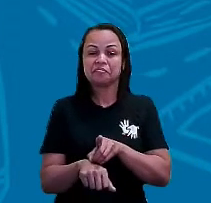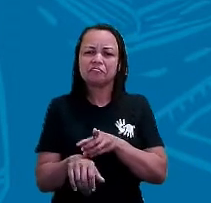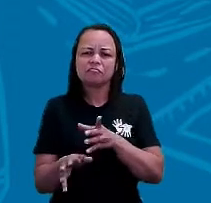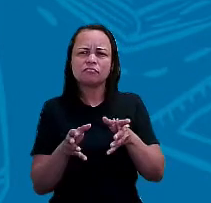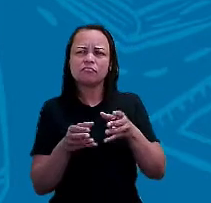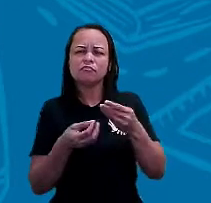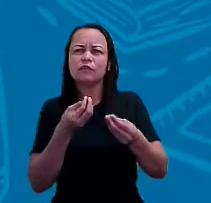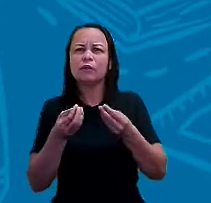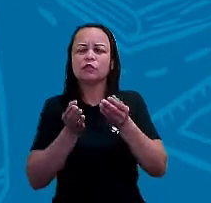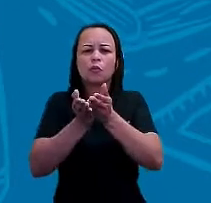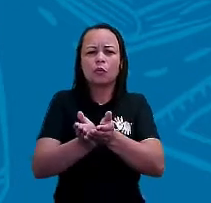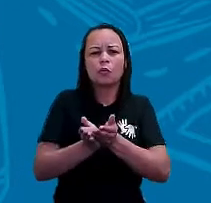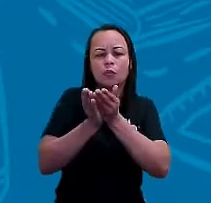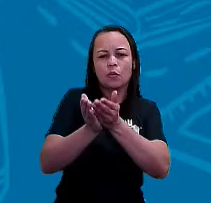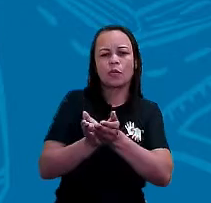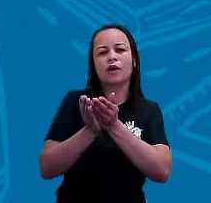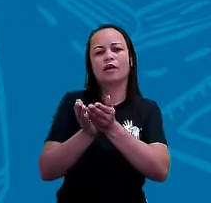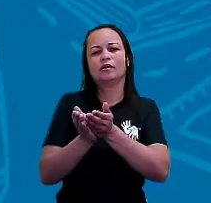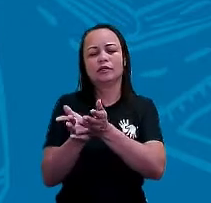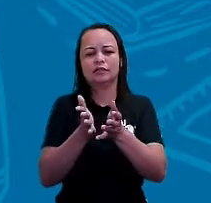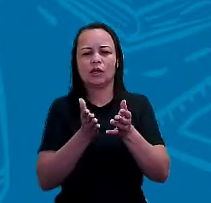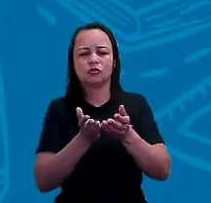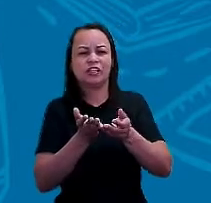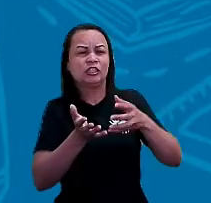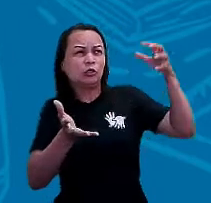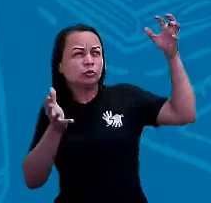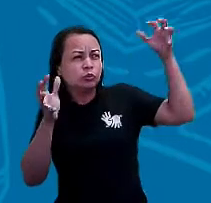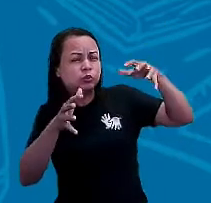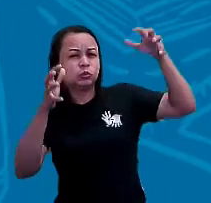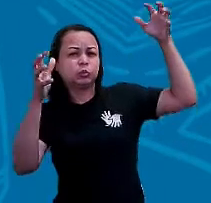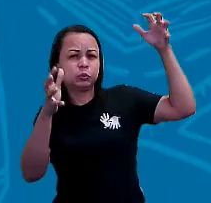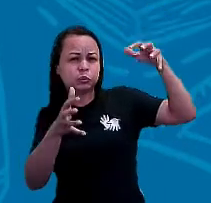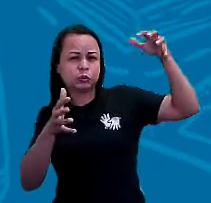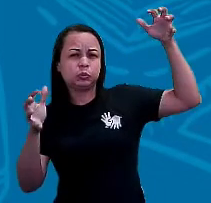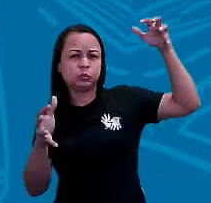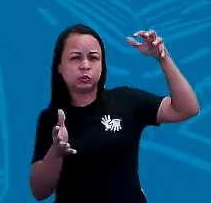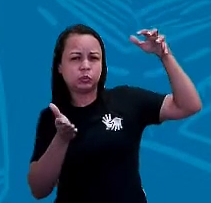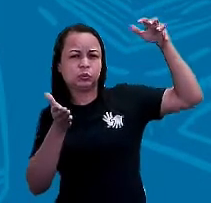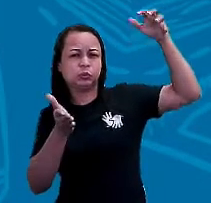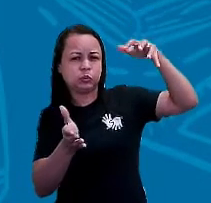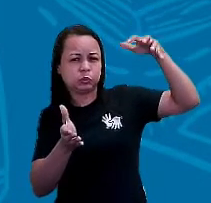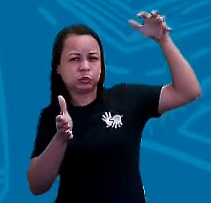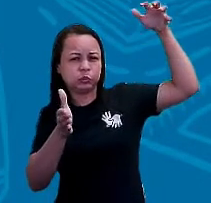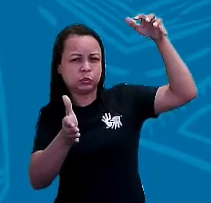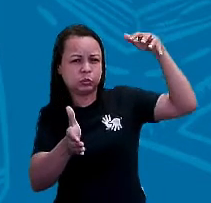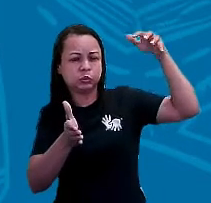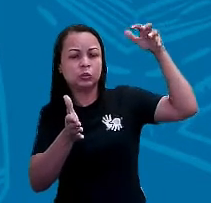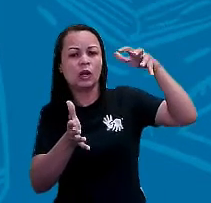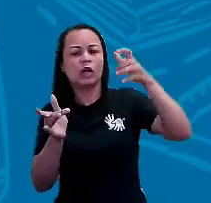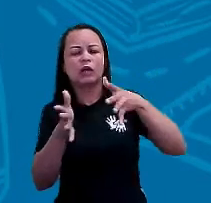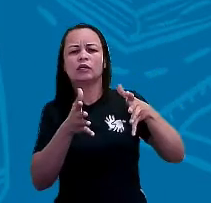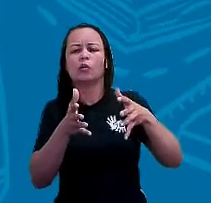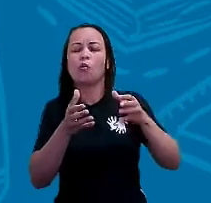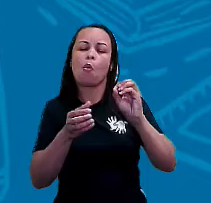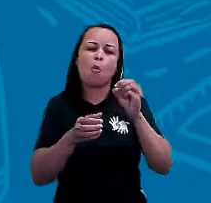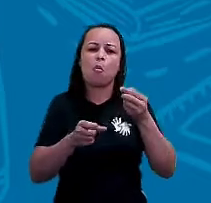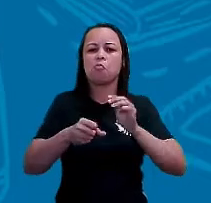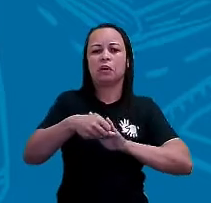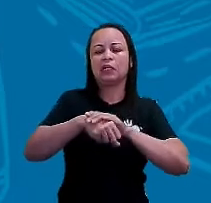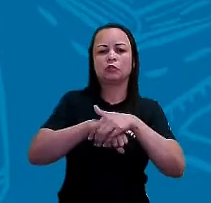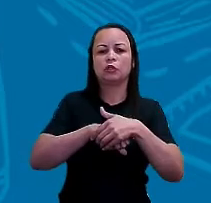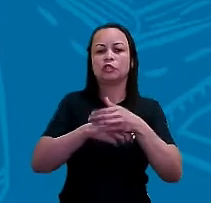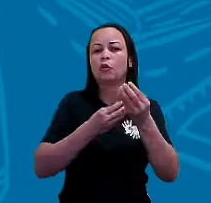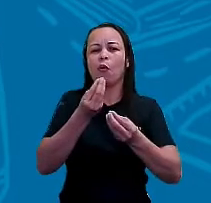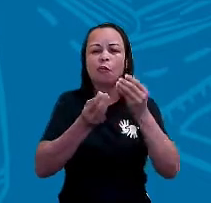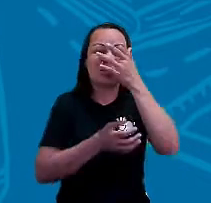que aquela embarcação estivesse lá em alto mar, né? Estivesse chovendo muito, um dia nublado, ou então durante a noite. Como é que essas pessoas